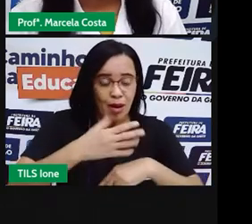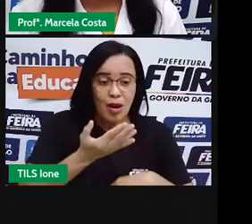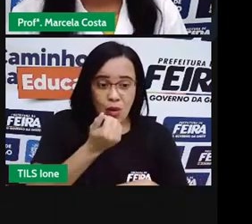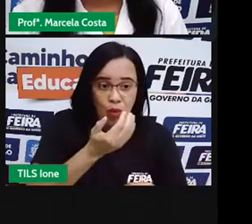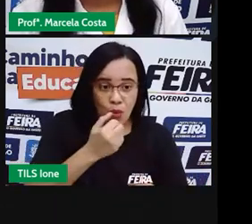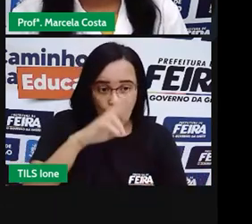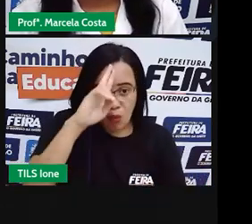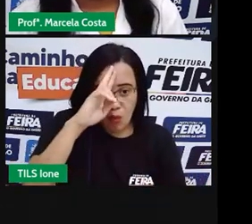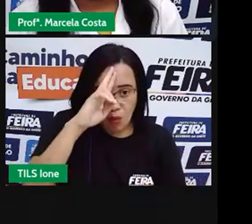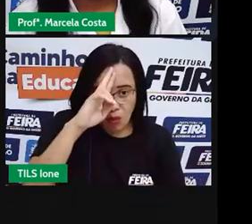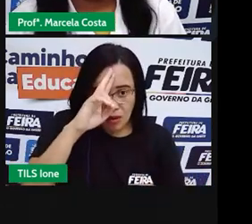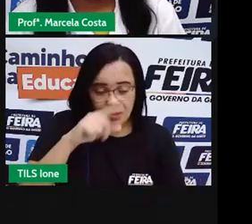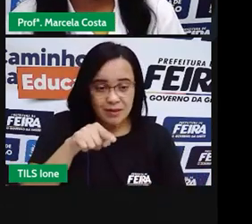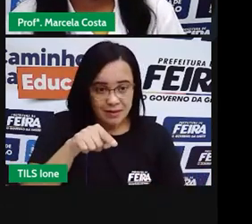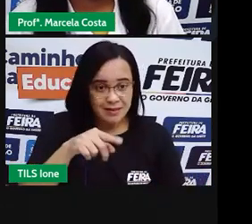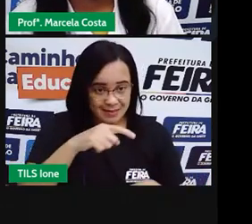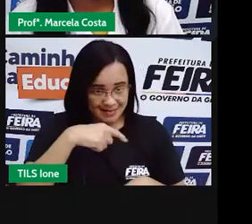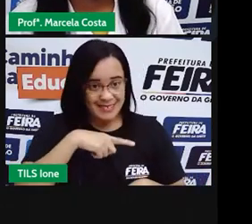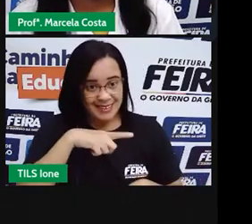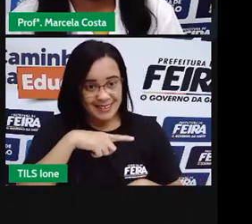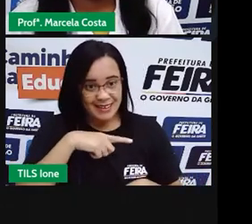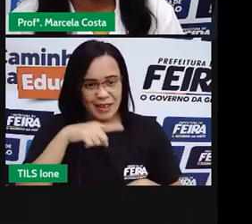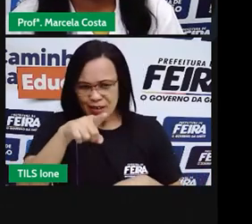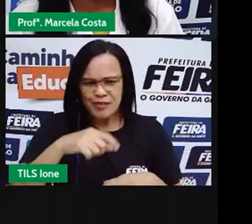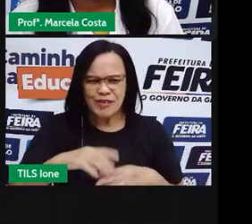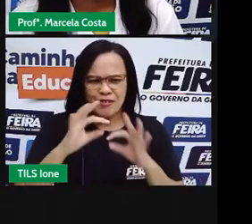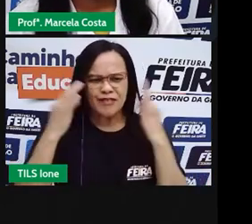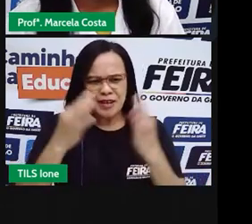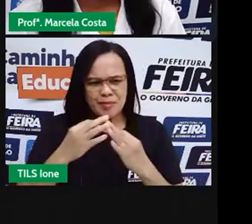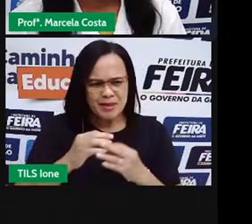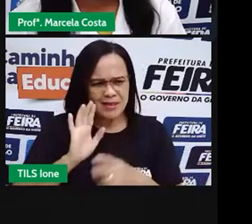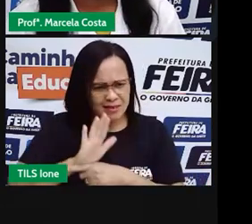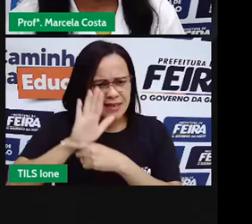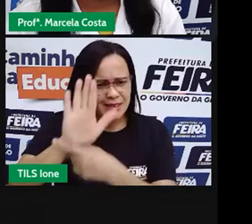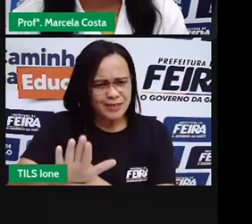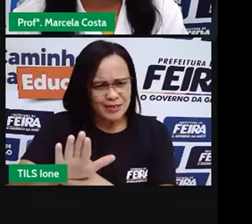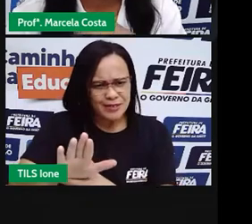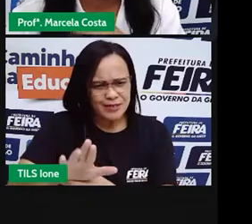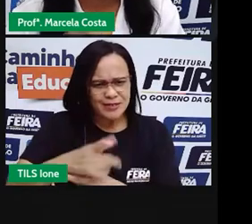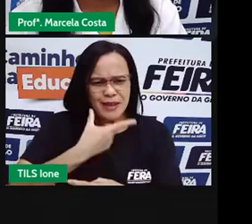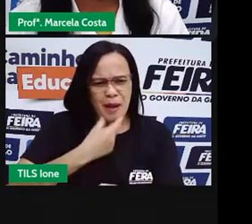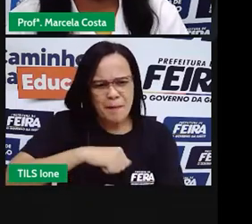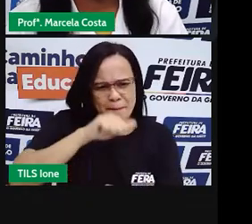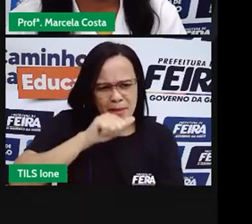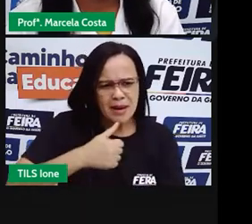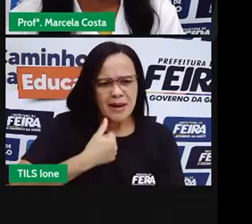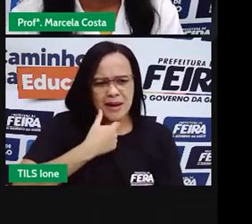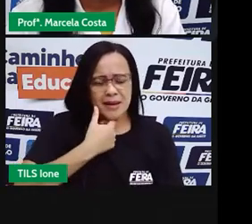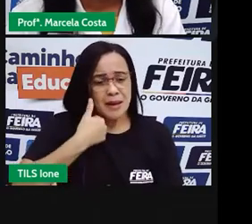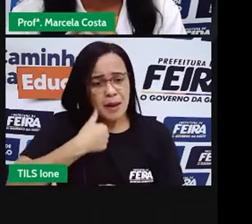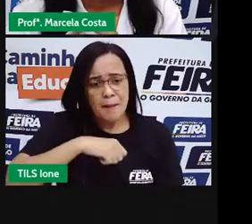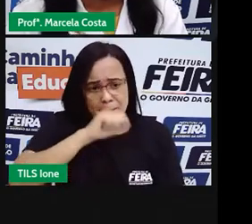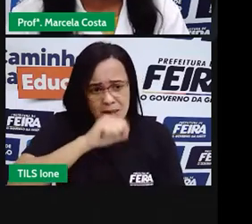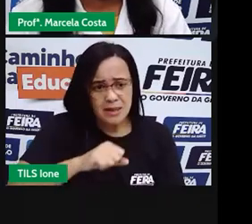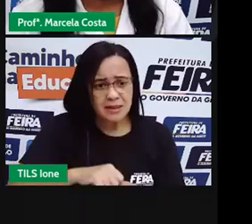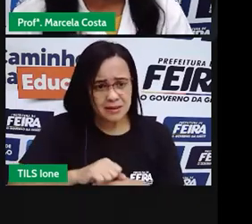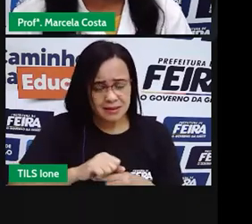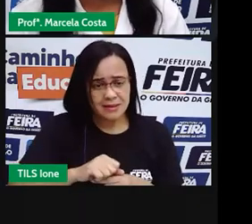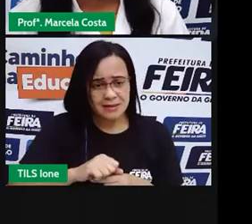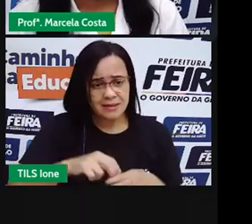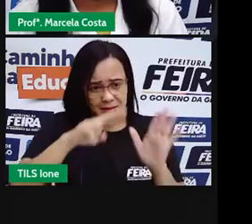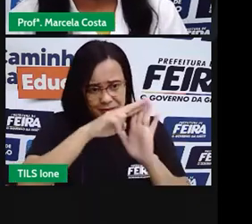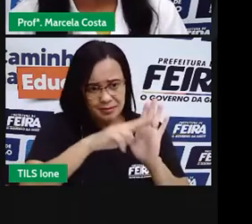seus pais a realizarem a tarefa do doméstico? Os seus pais, os seus responsáveis, tem